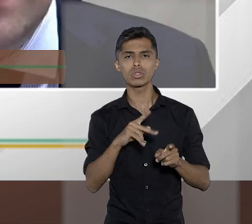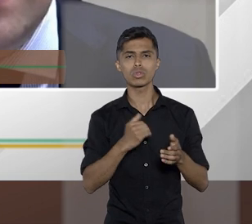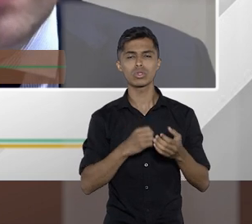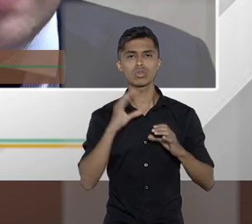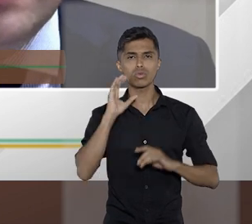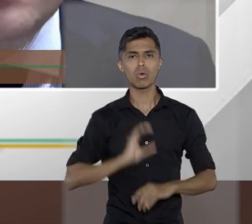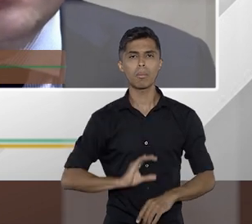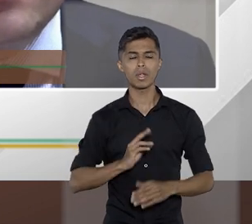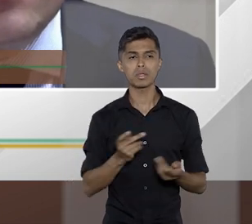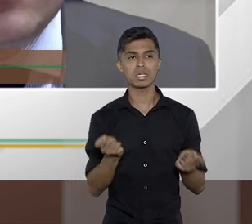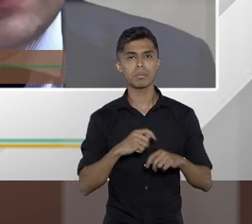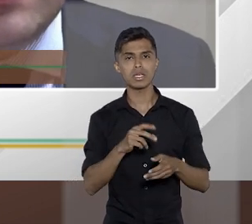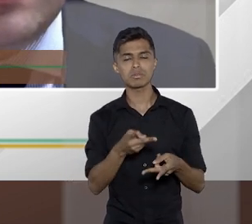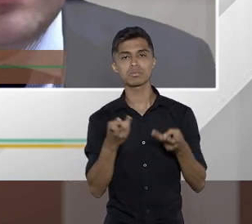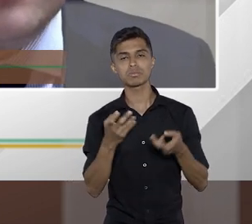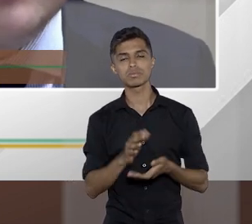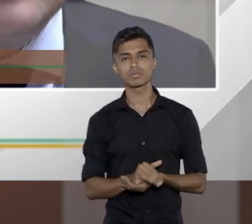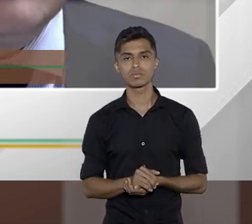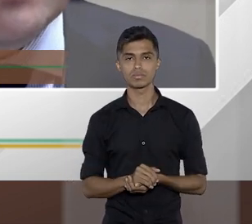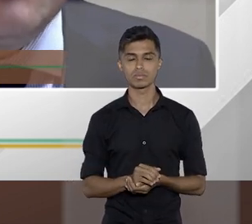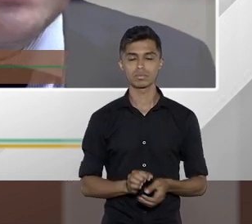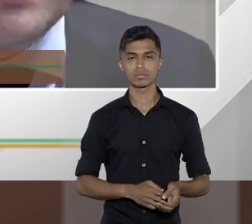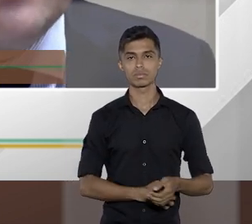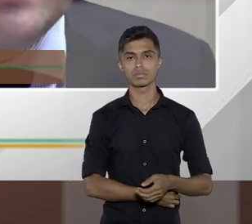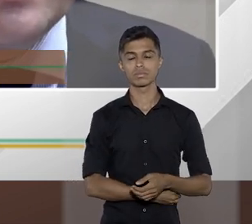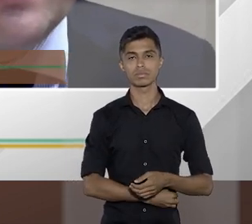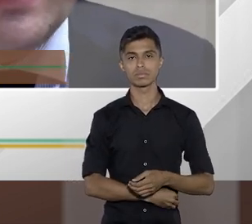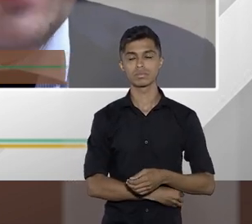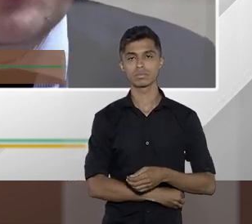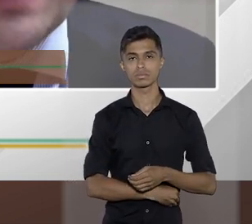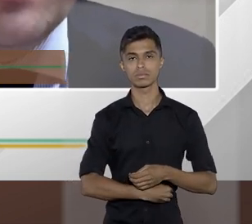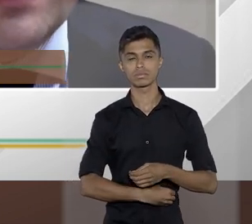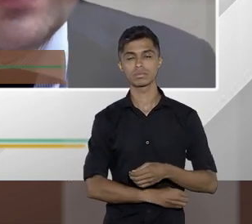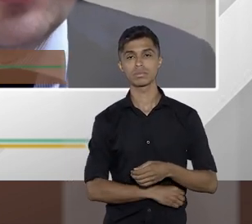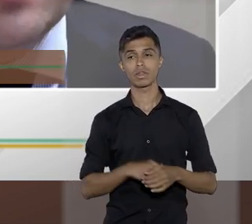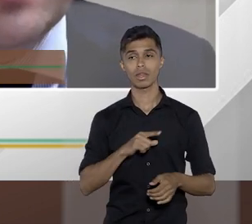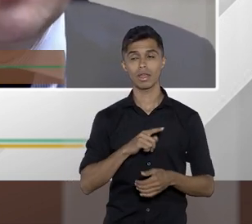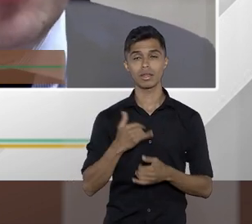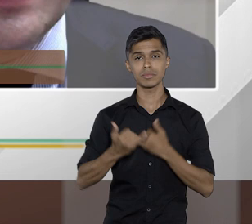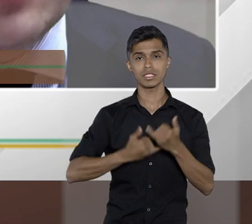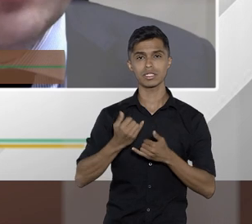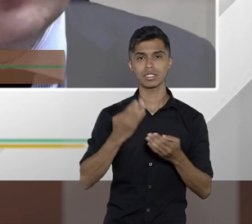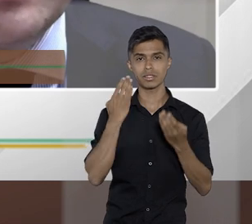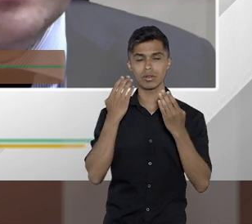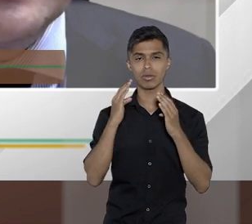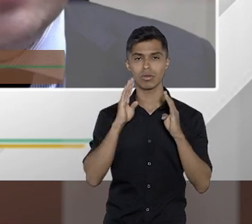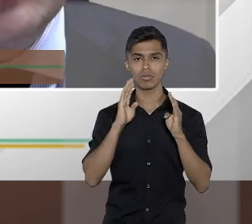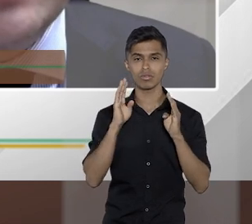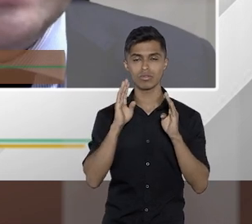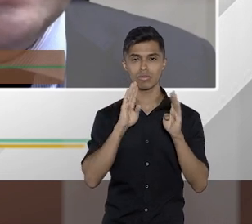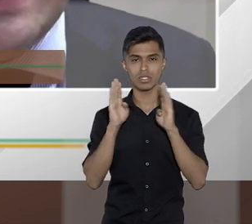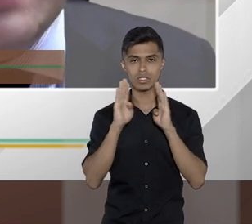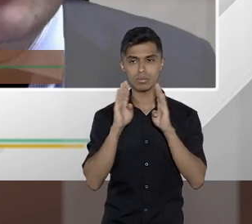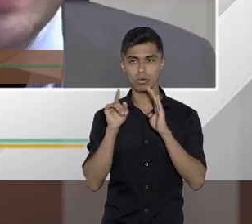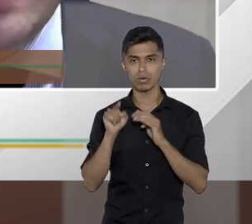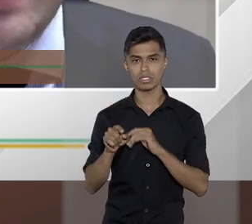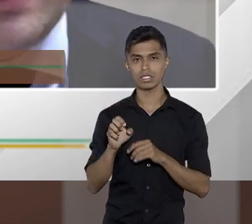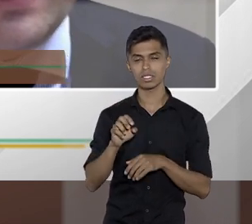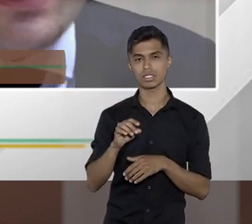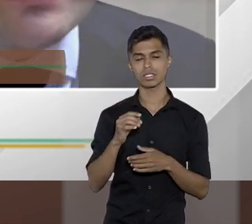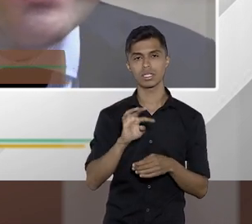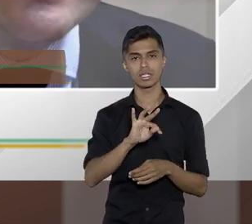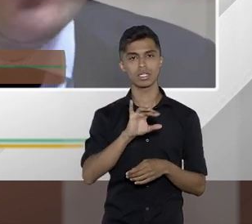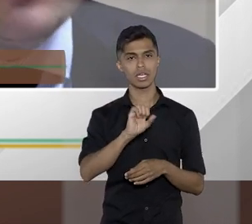atos então até teve aquela brincadeira no facebook quando saiu do TSE